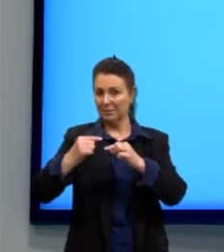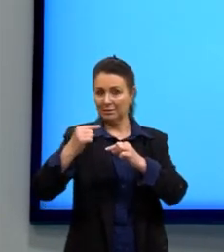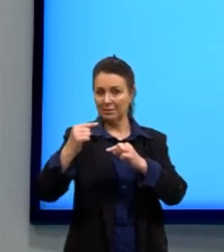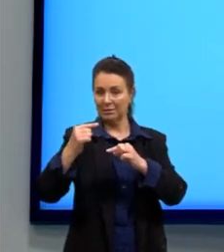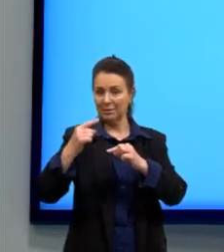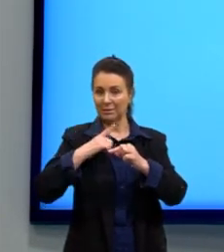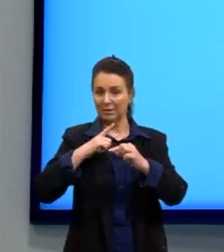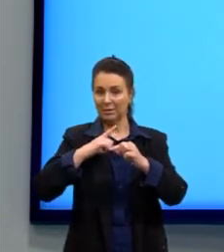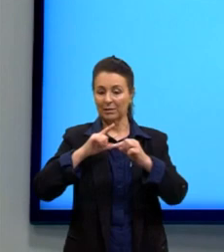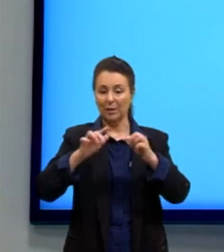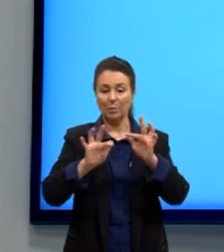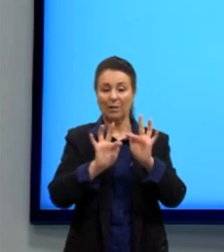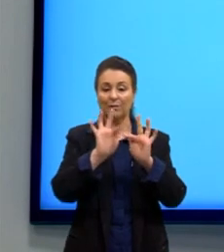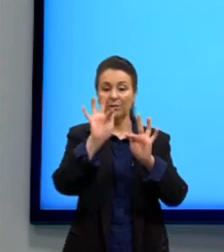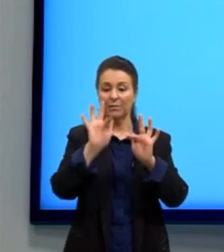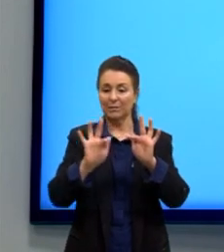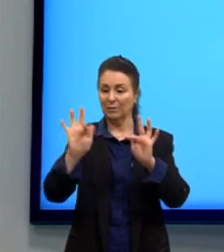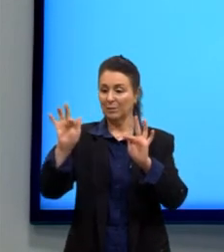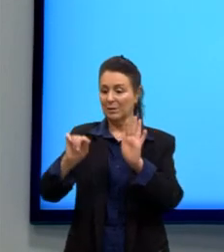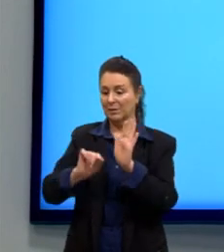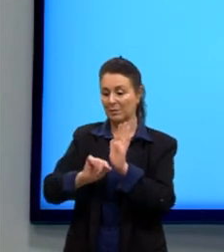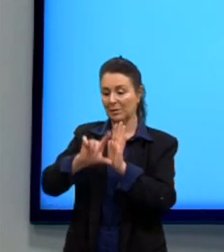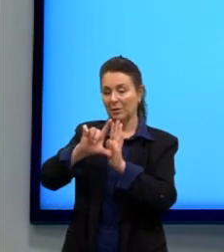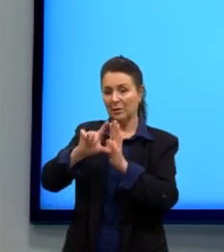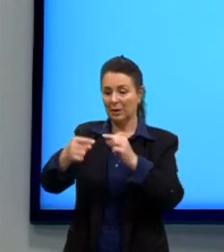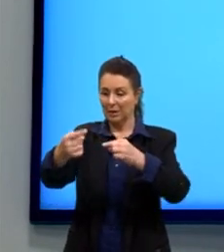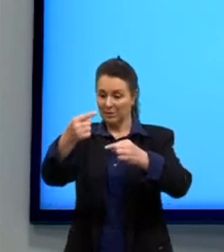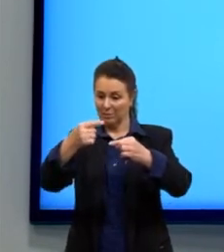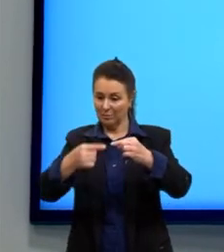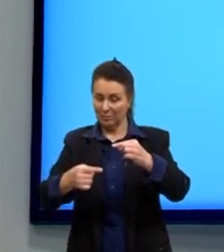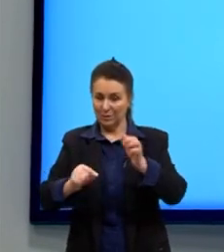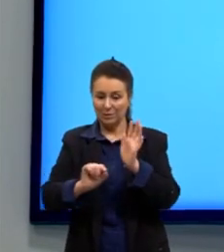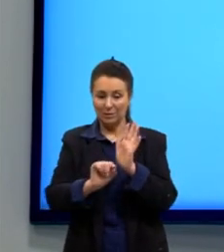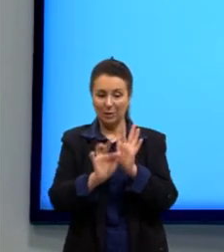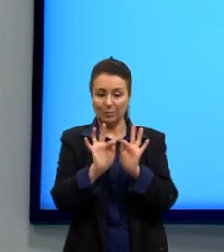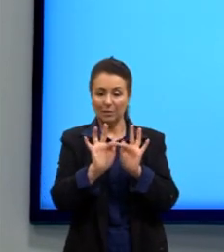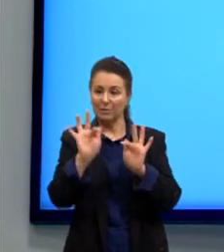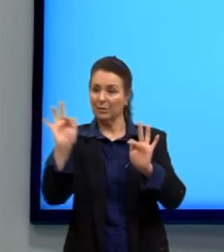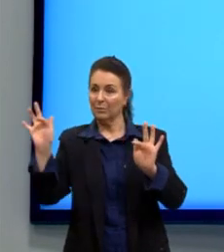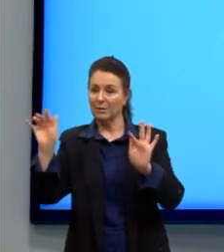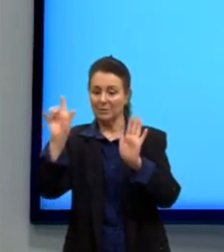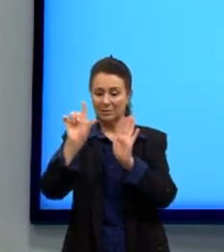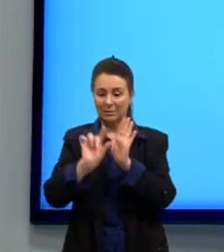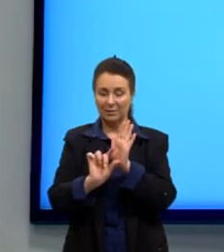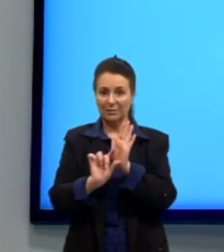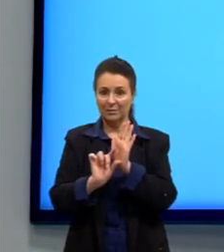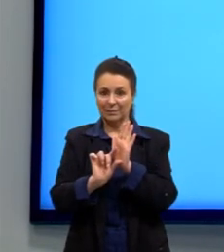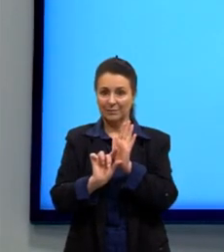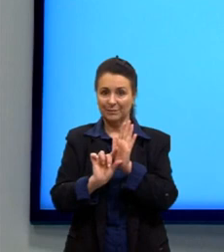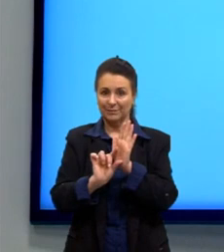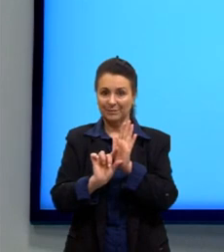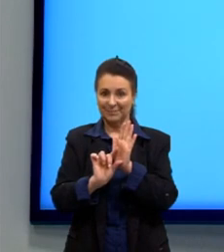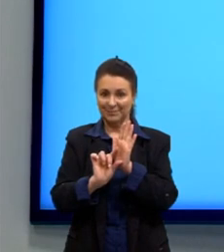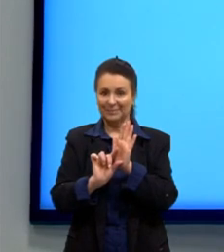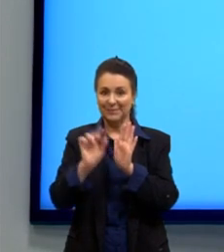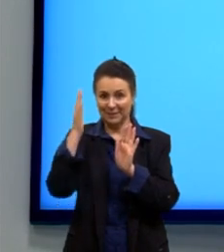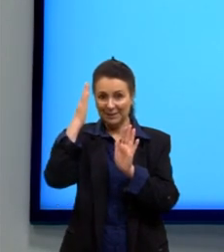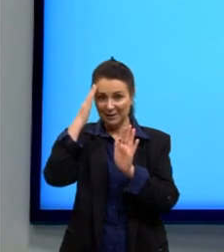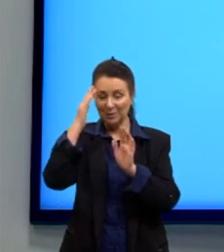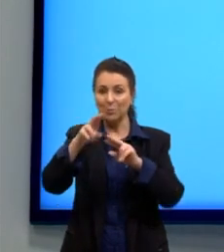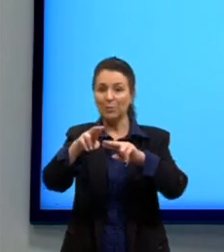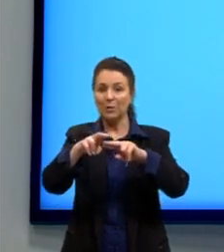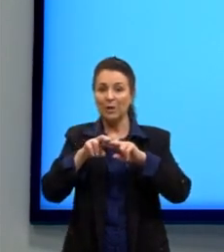ter uma frequência maior do que essa aqui de baixo. Então, a frequência dessa aqui é maior, né, por causa do